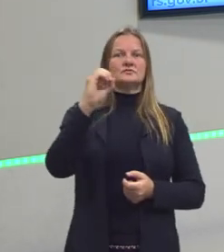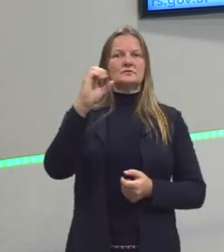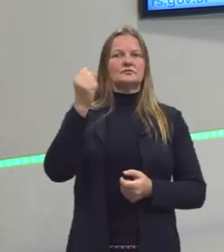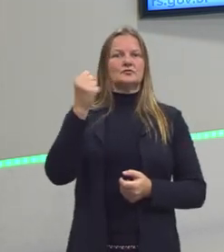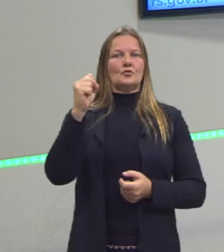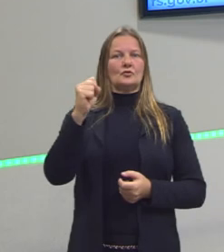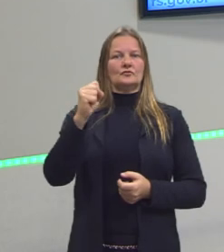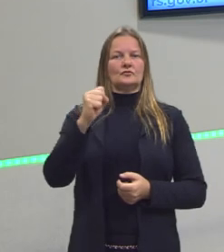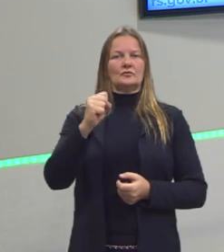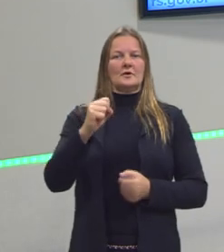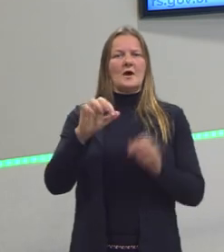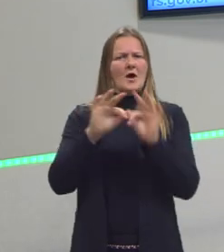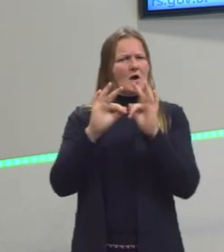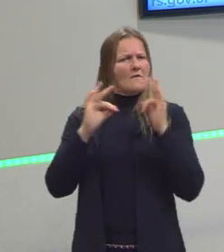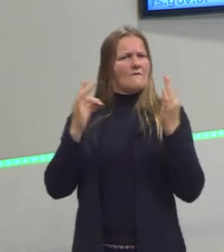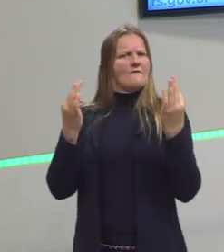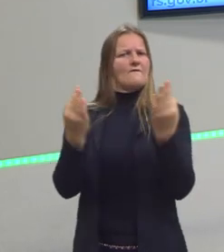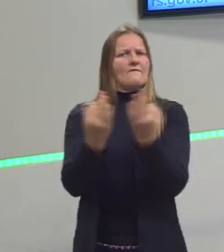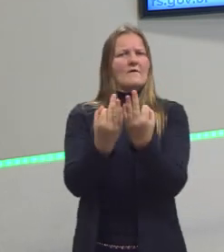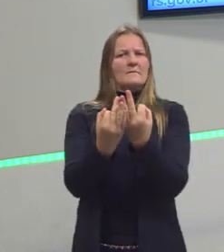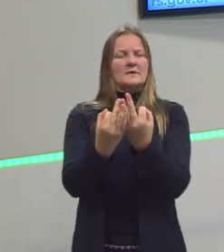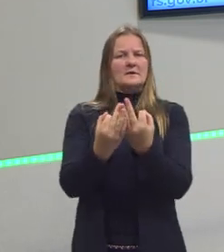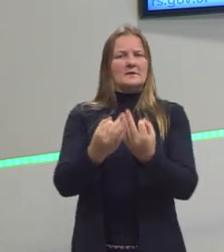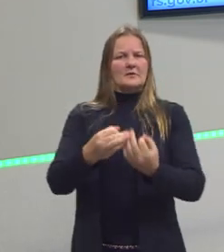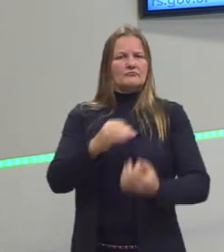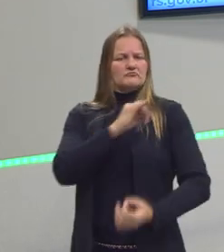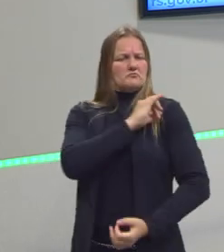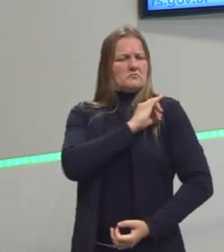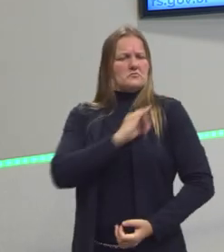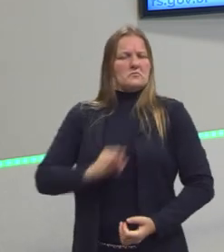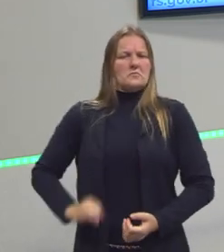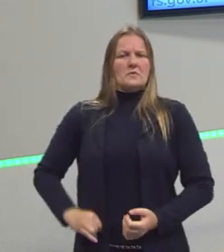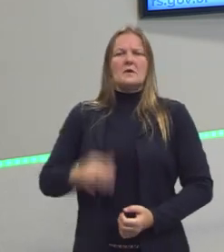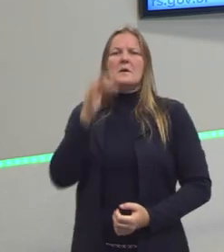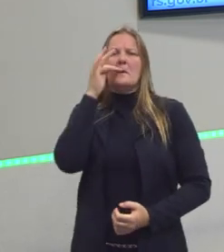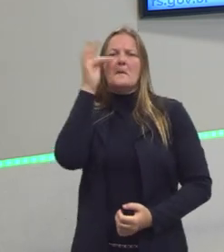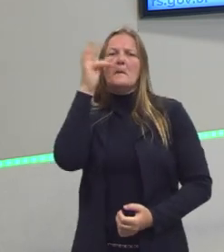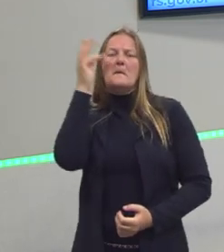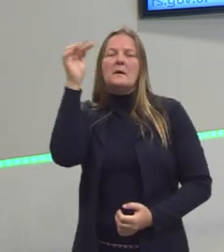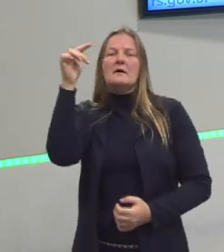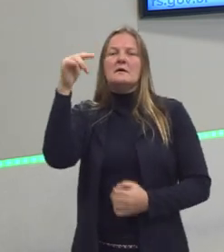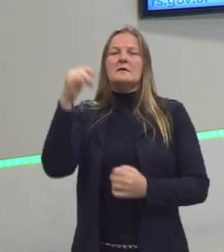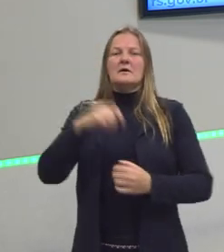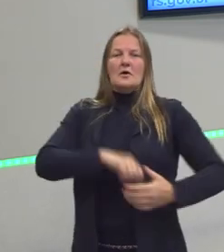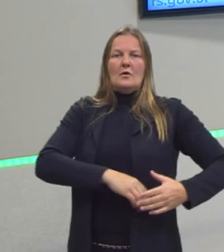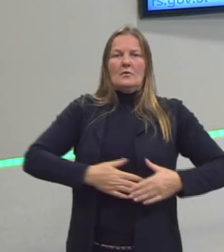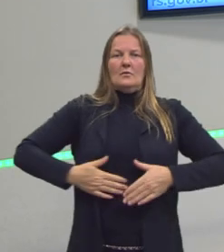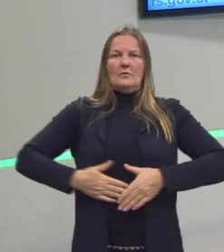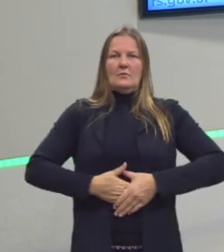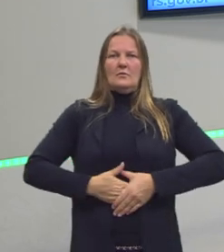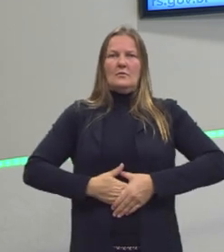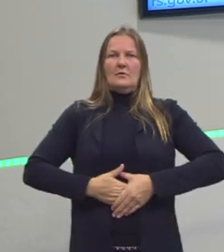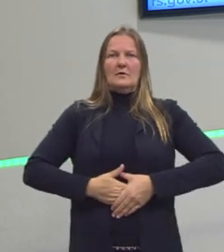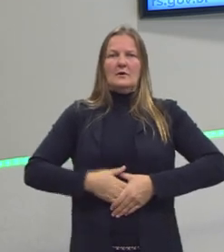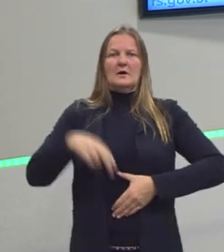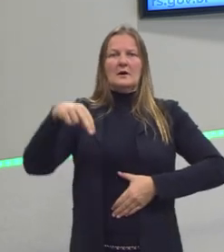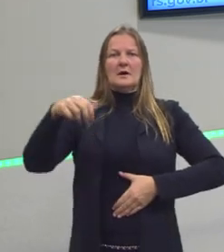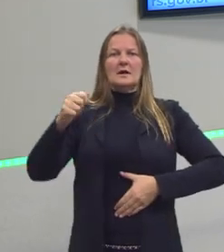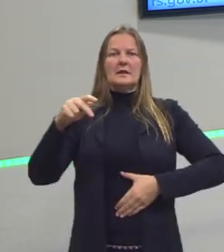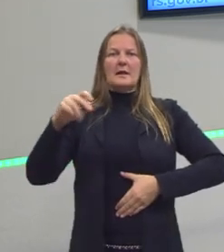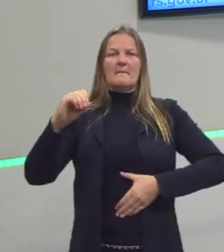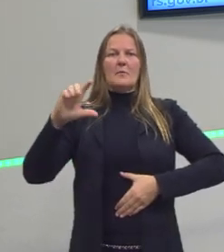expulsa pela França, pelo Napoleão, a família real vem para o Brasil.